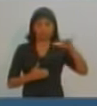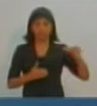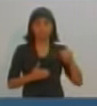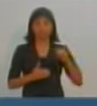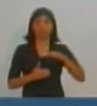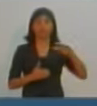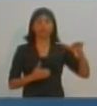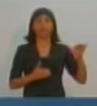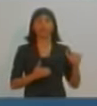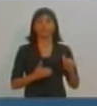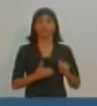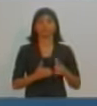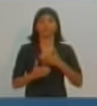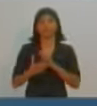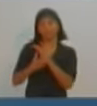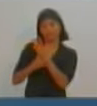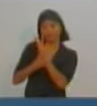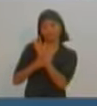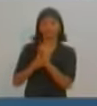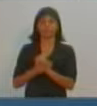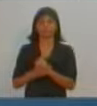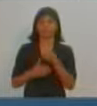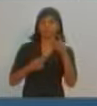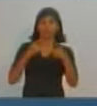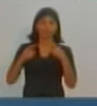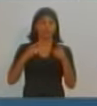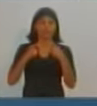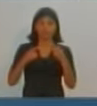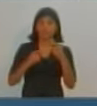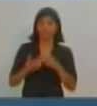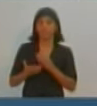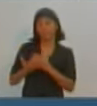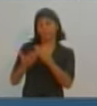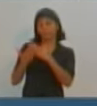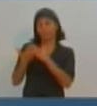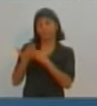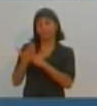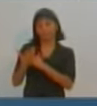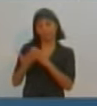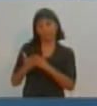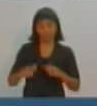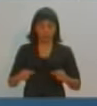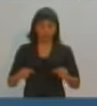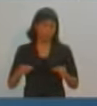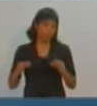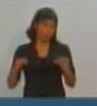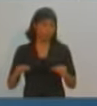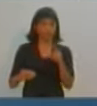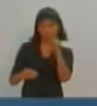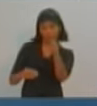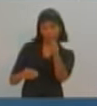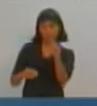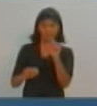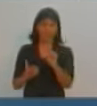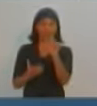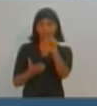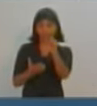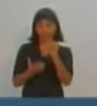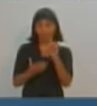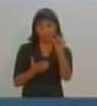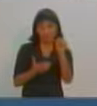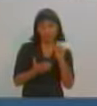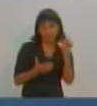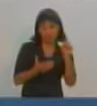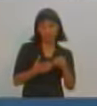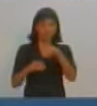abre espaço para que os candidatos possam discutir ideias e apresentar propostas que vão ajudar você que está em casa a